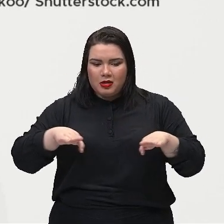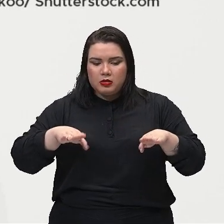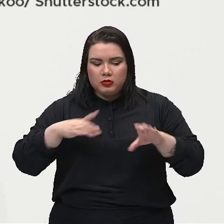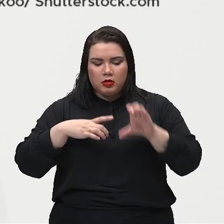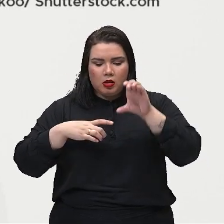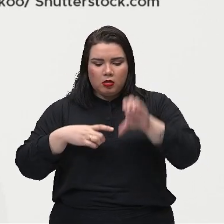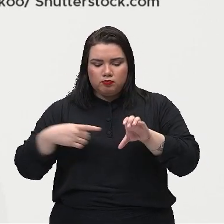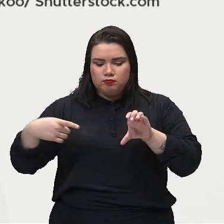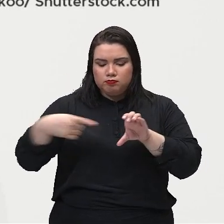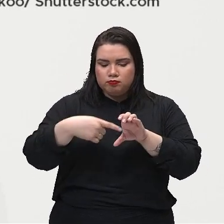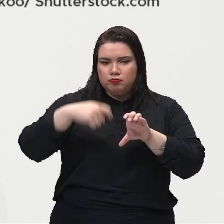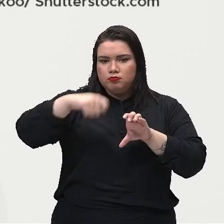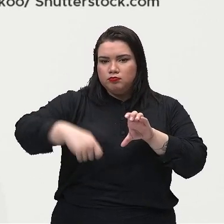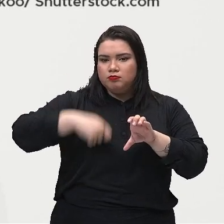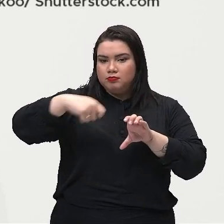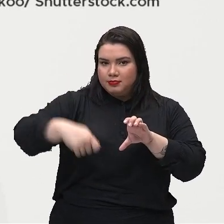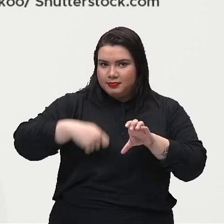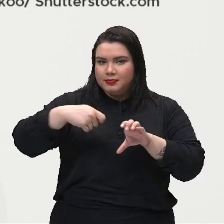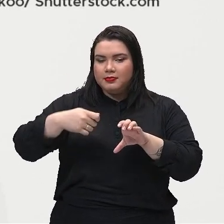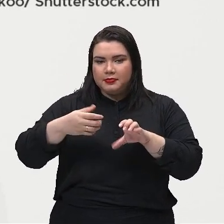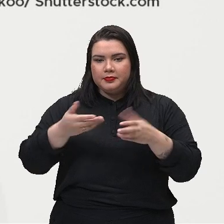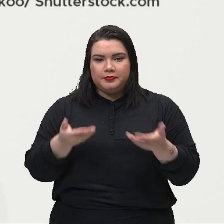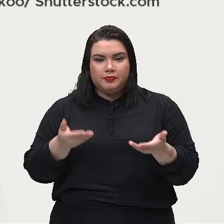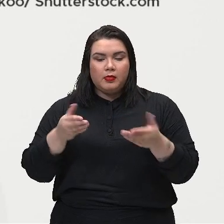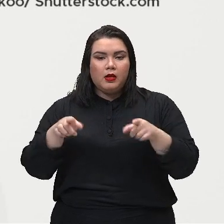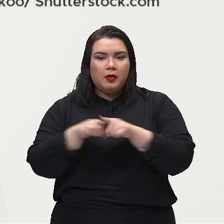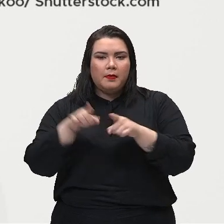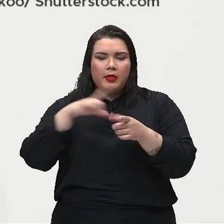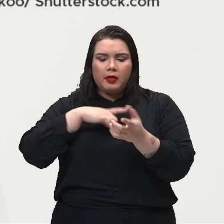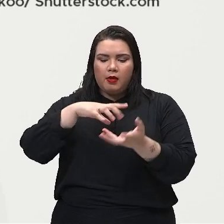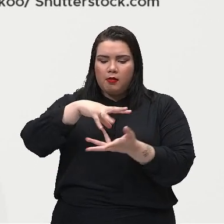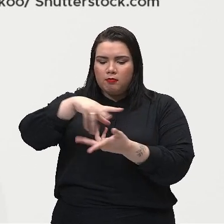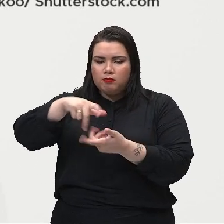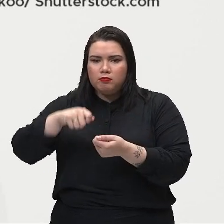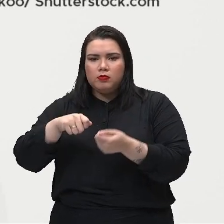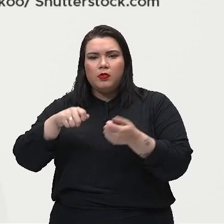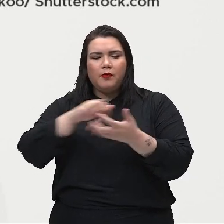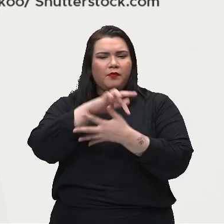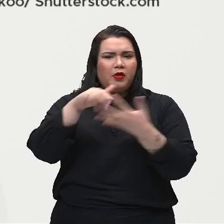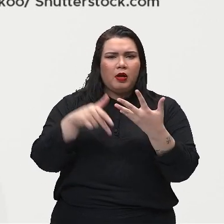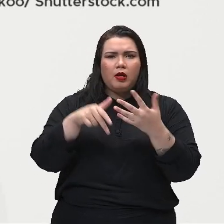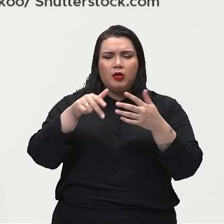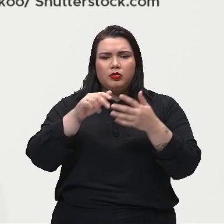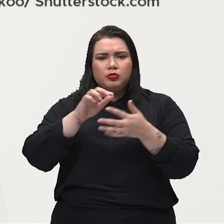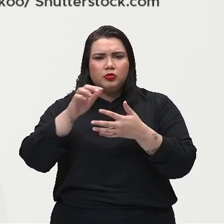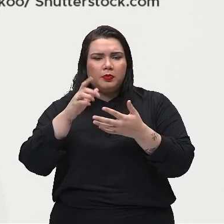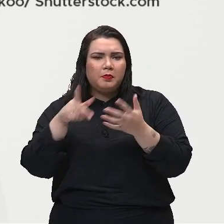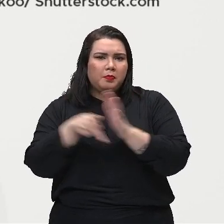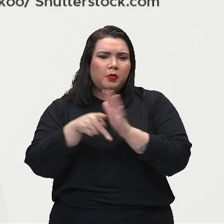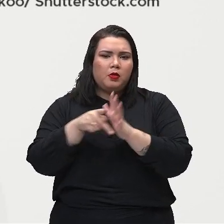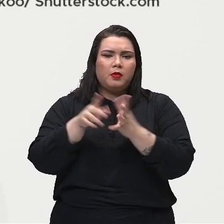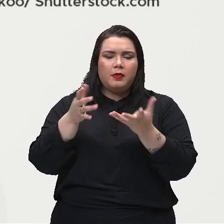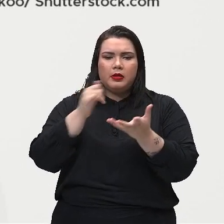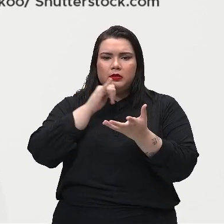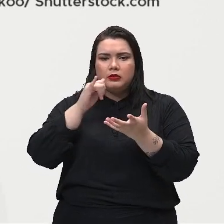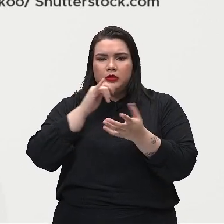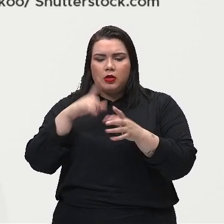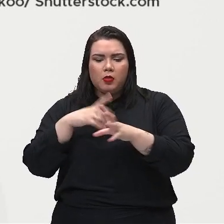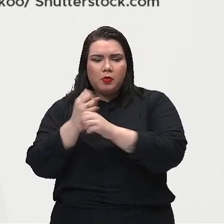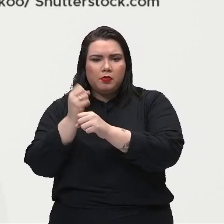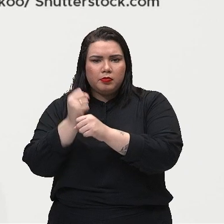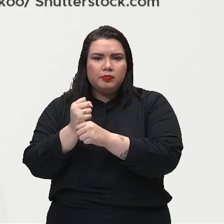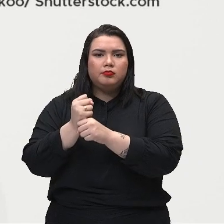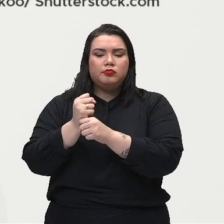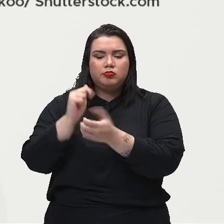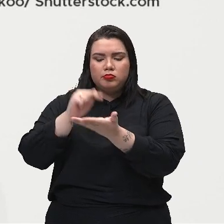globo, né? Vários instrumentos para fazer cálculos ou lá na loja